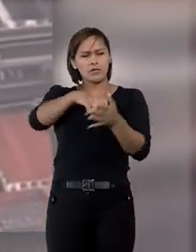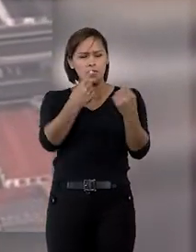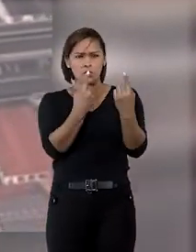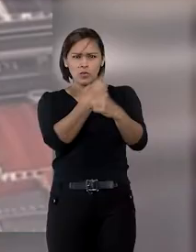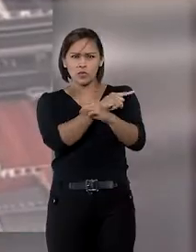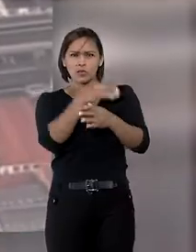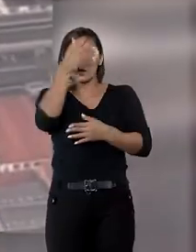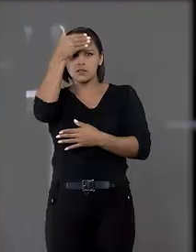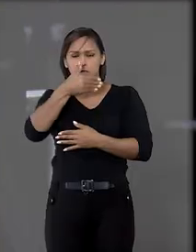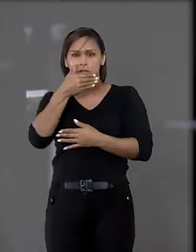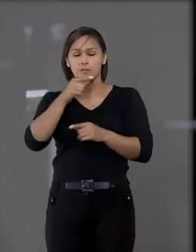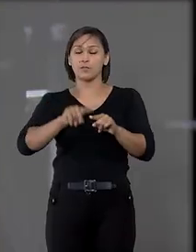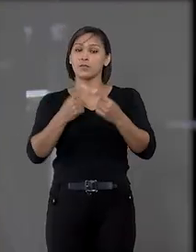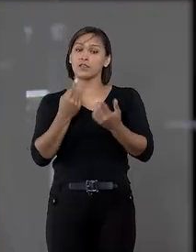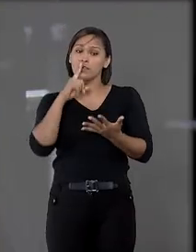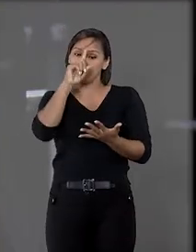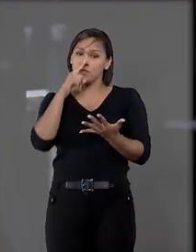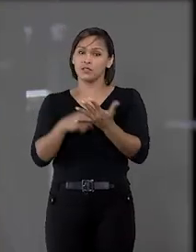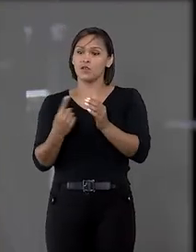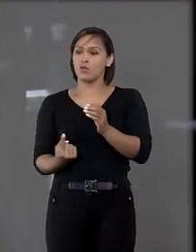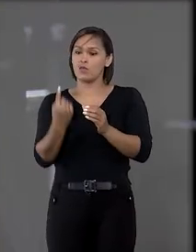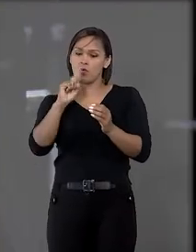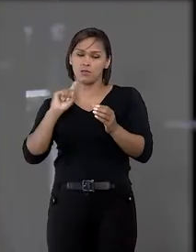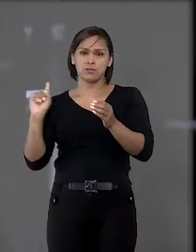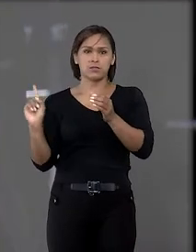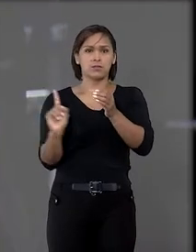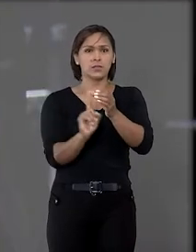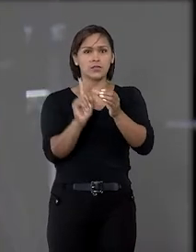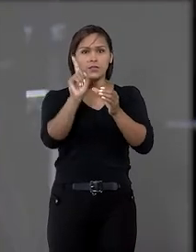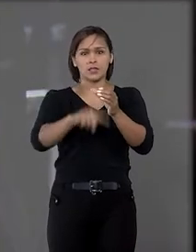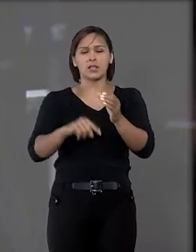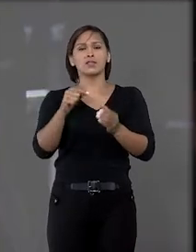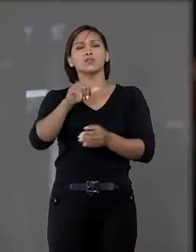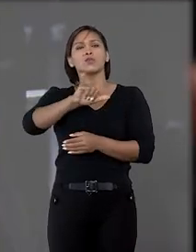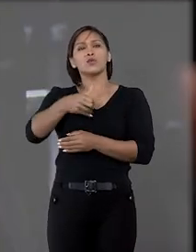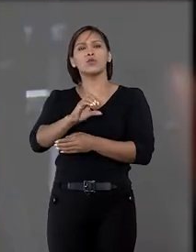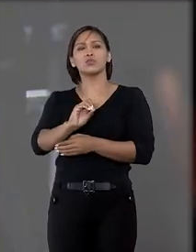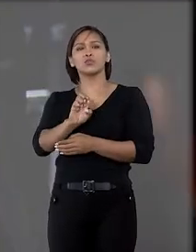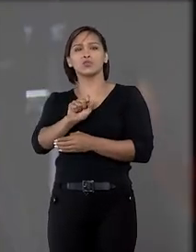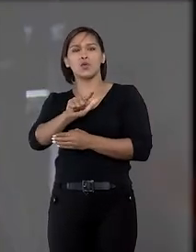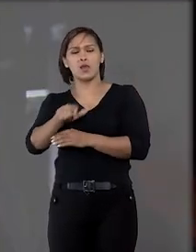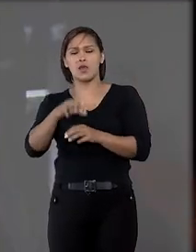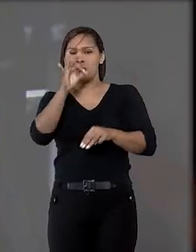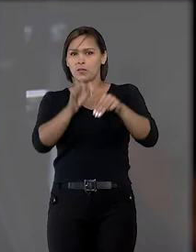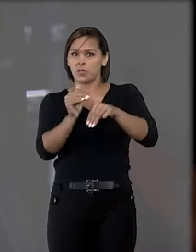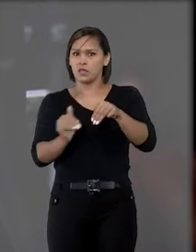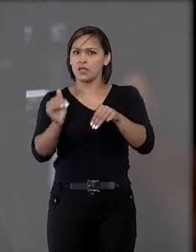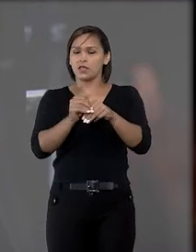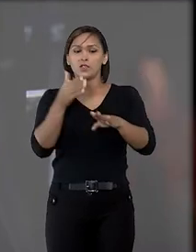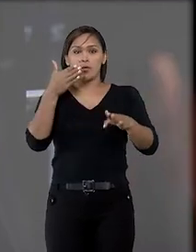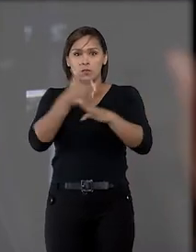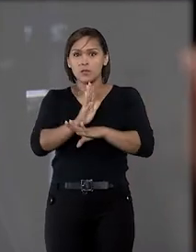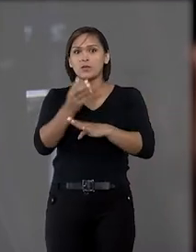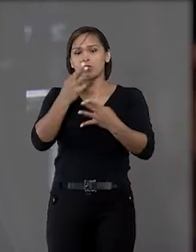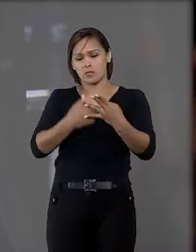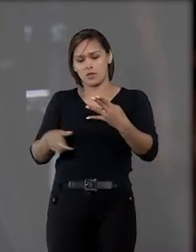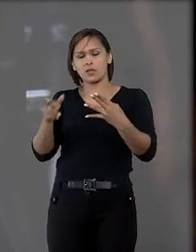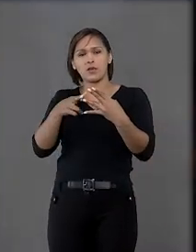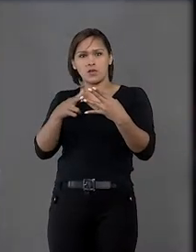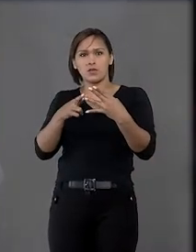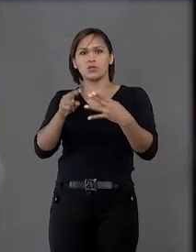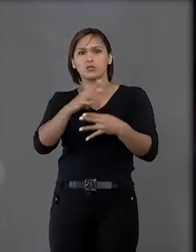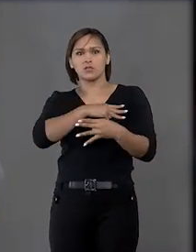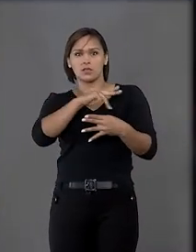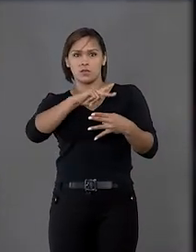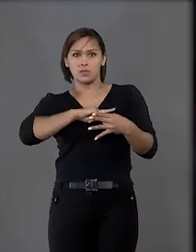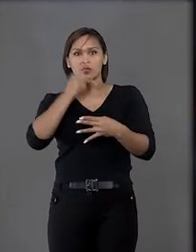contrários às provas. Em decisão monocrática, o relator no STJ, ministro Joel Ilan Paciorni, deu provimento aos recursos do